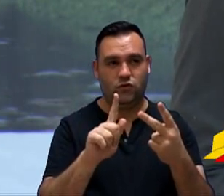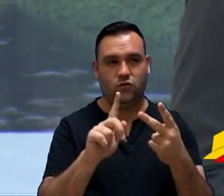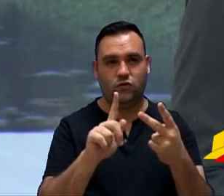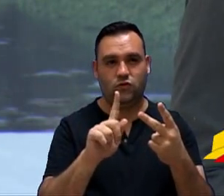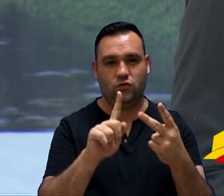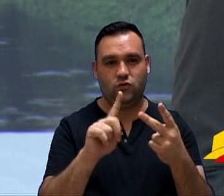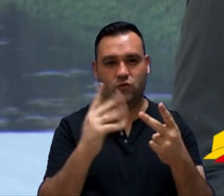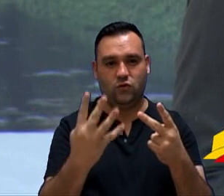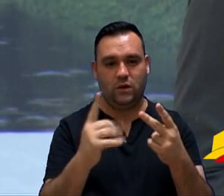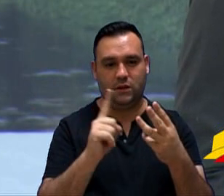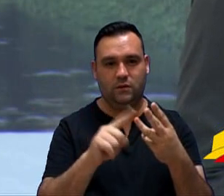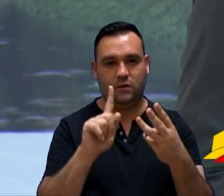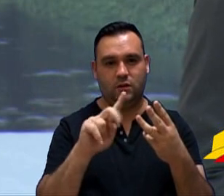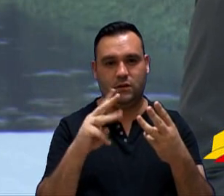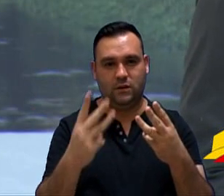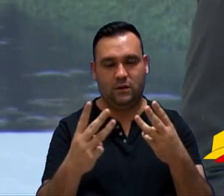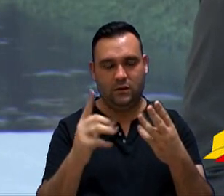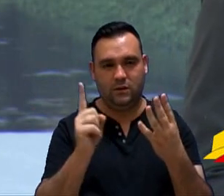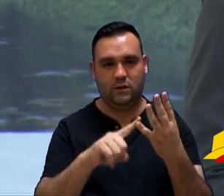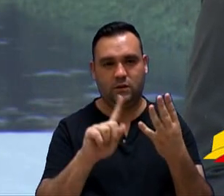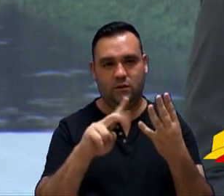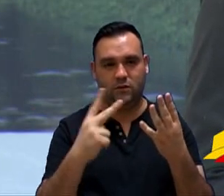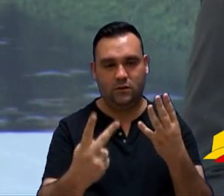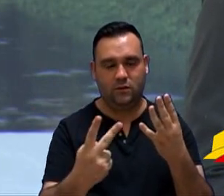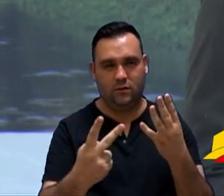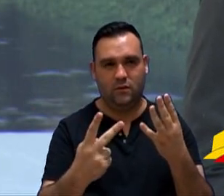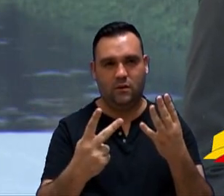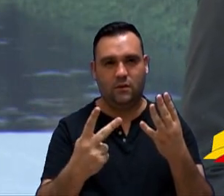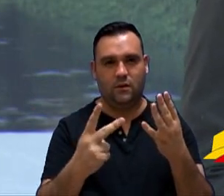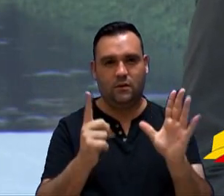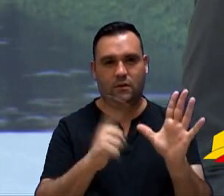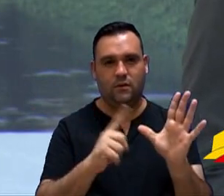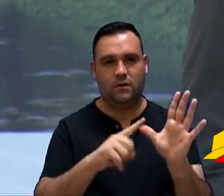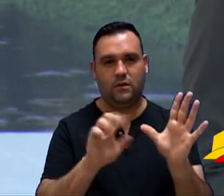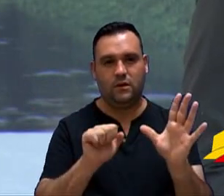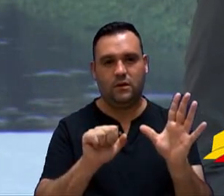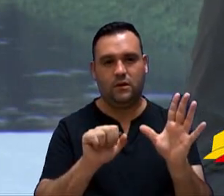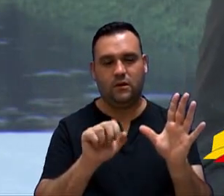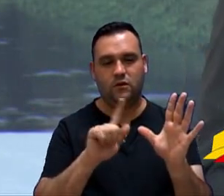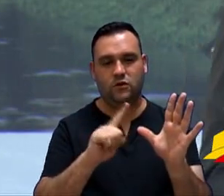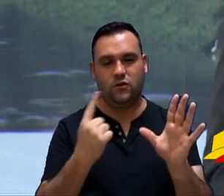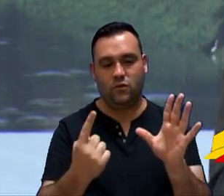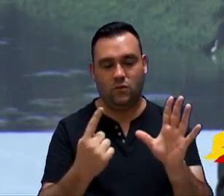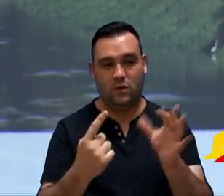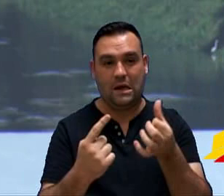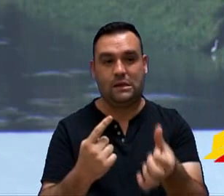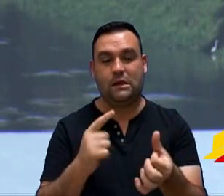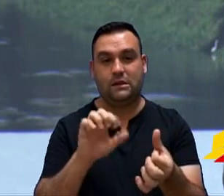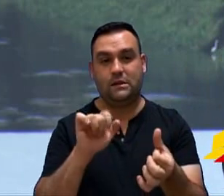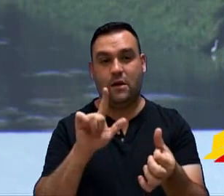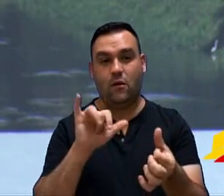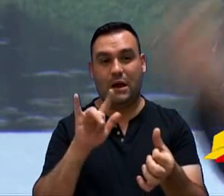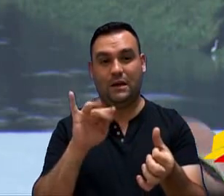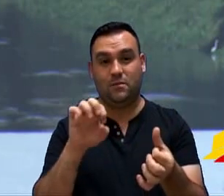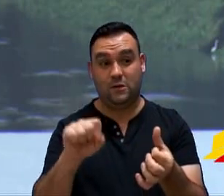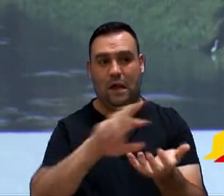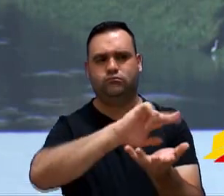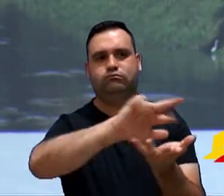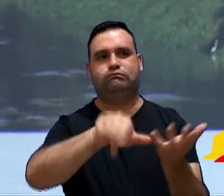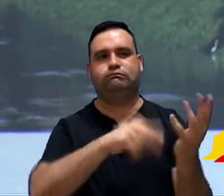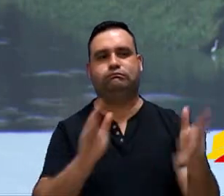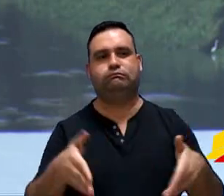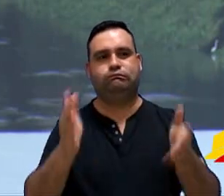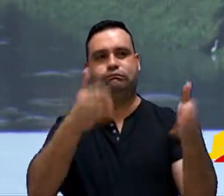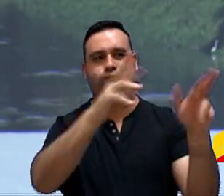Sorocaba G4, Sorocaba G3, Sorocaba G2, Sorocaba G1 e Parque dos Eucaliptus. São vários